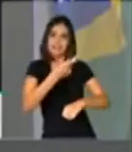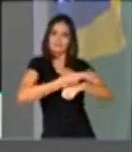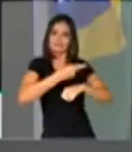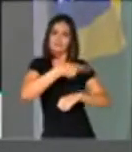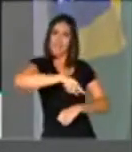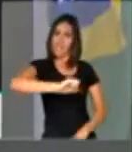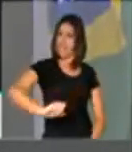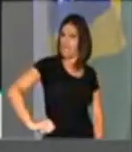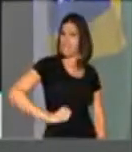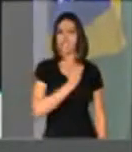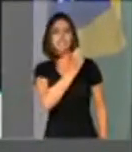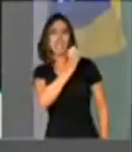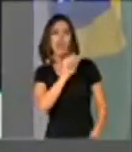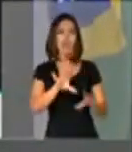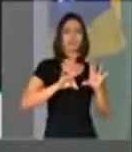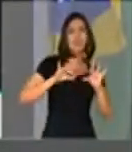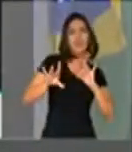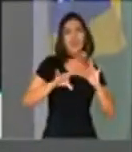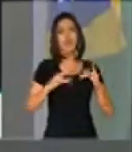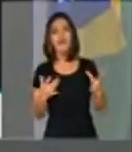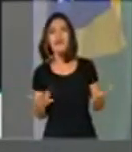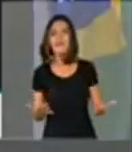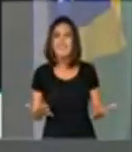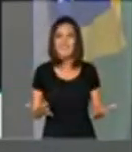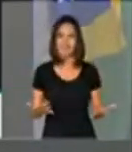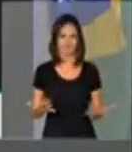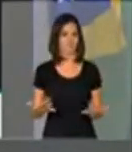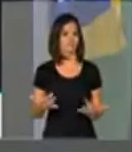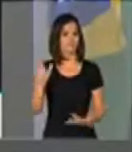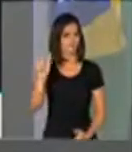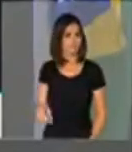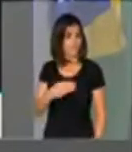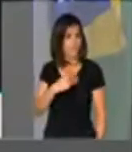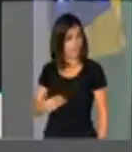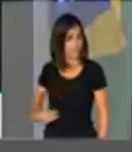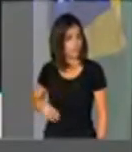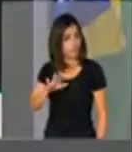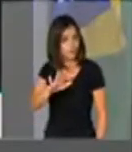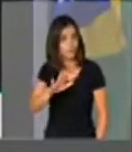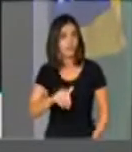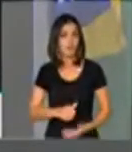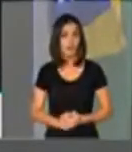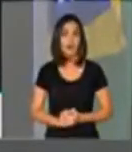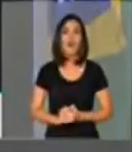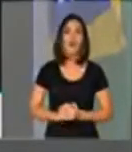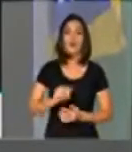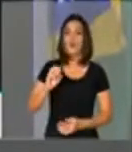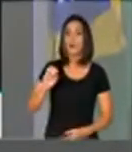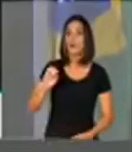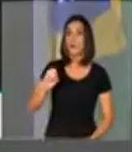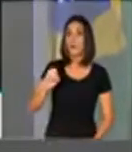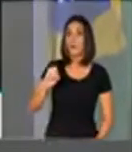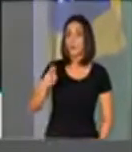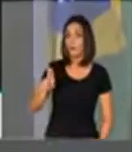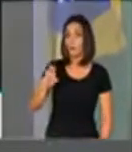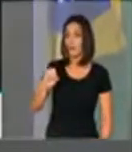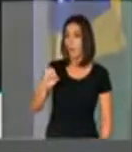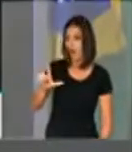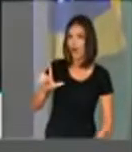indignação seletiva. Senhor ministro, o UOL janeiro de 2016.